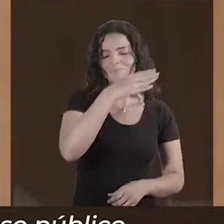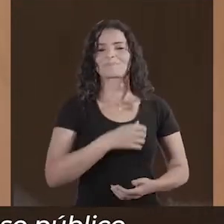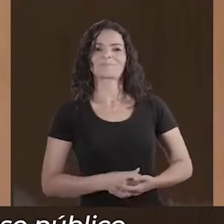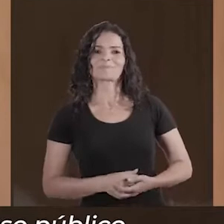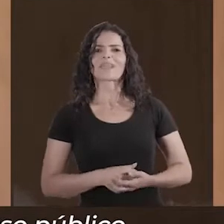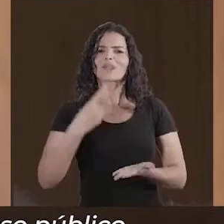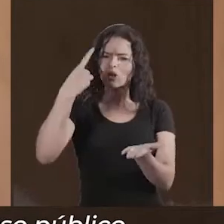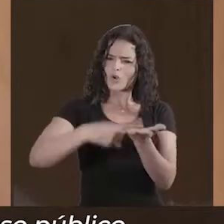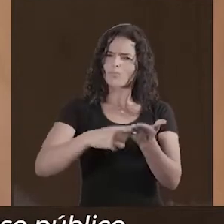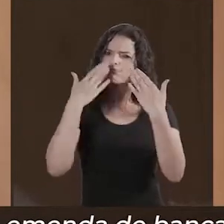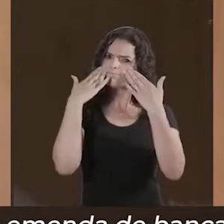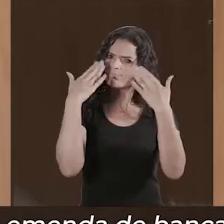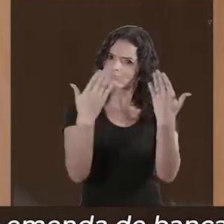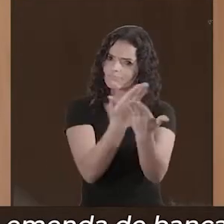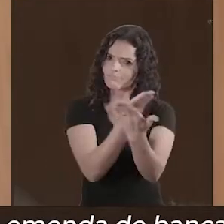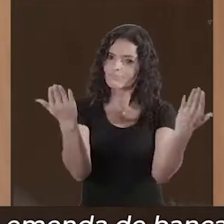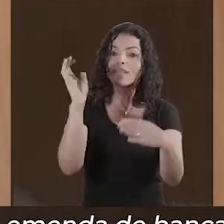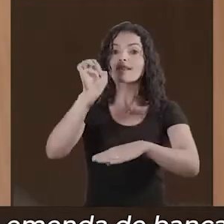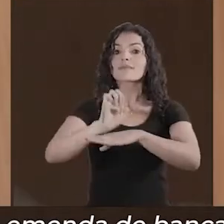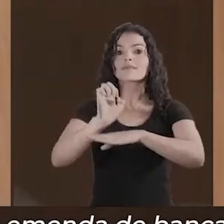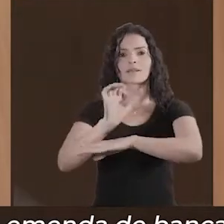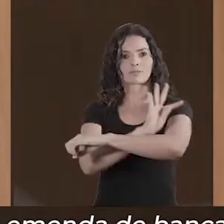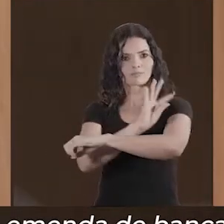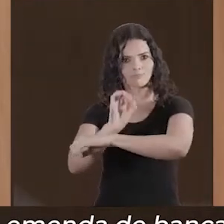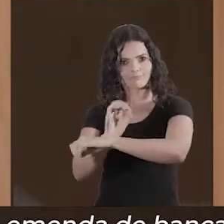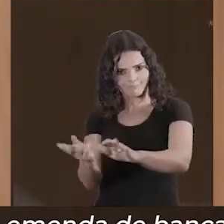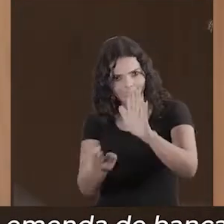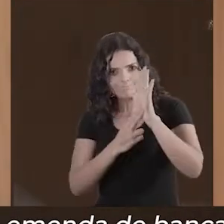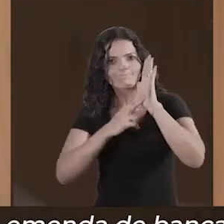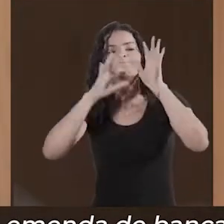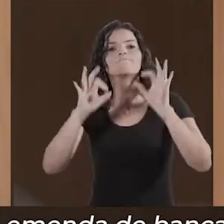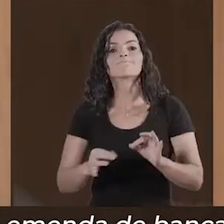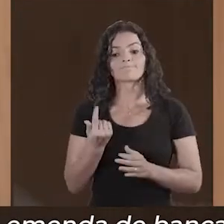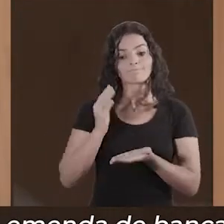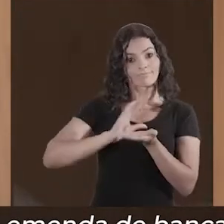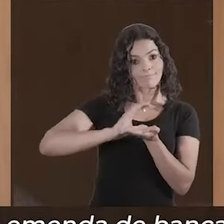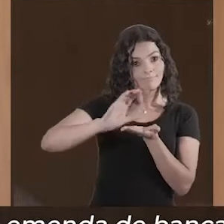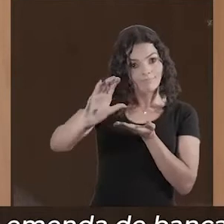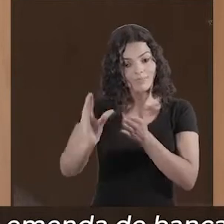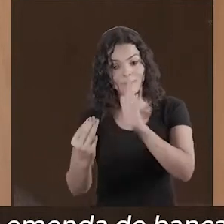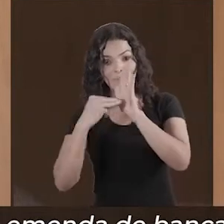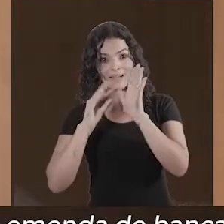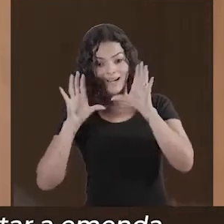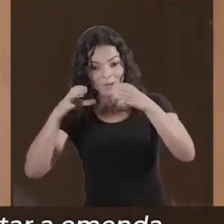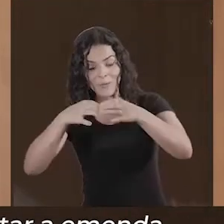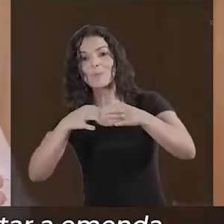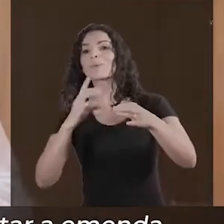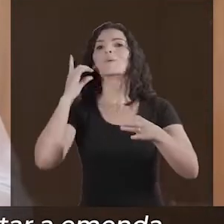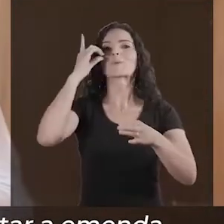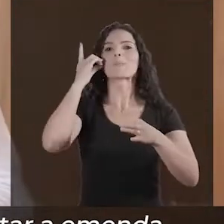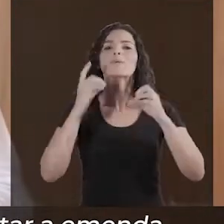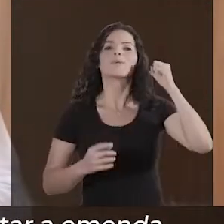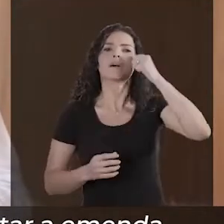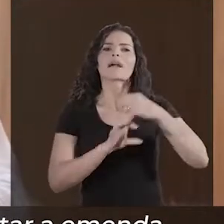fazer um compromisso público com o Estado do Tocantins de apresentar a emenda, na emenda de bancada, que cabe